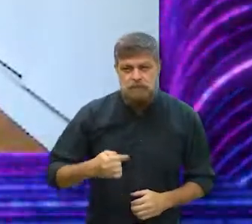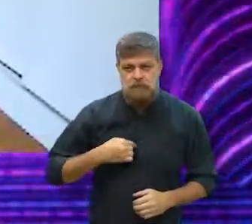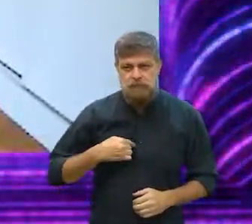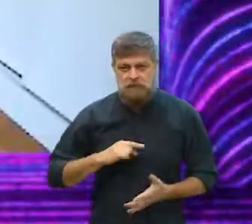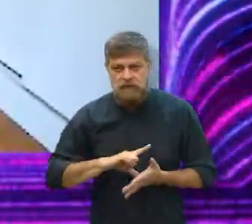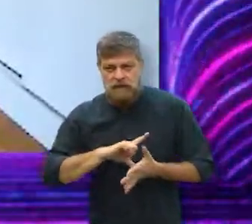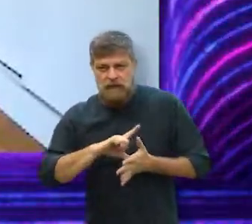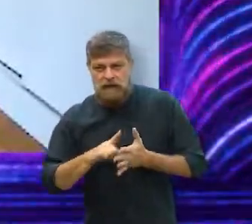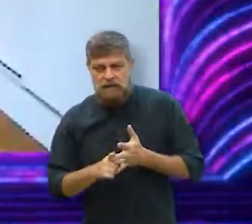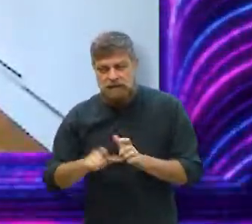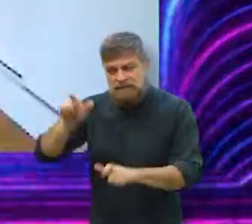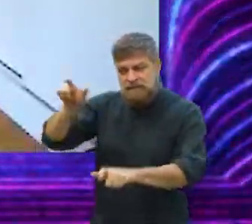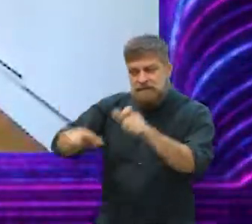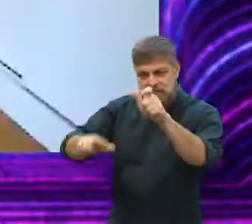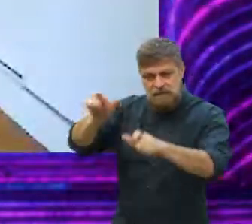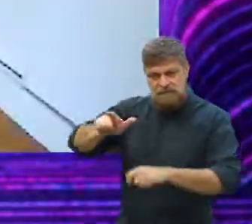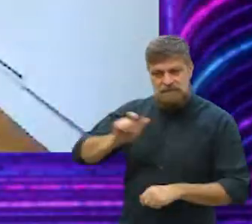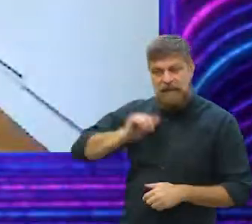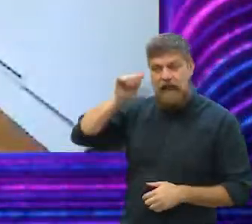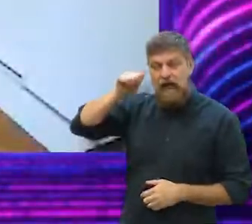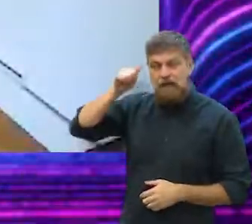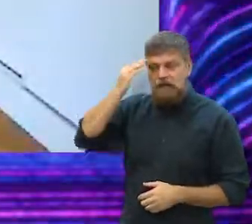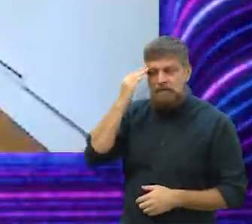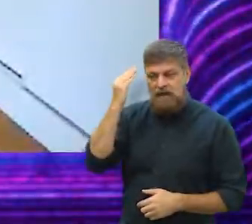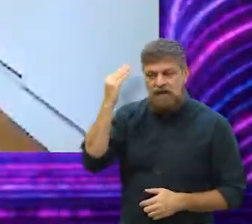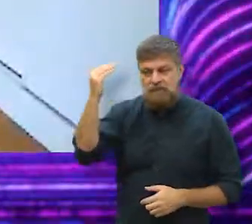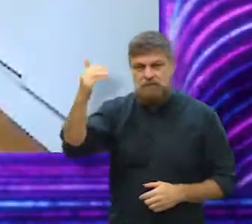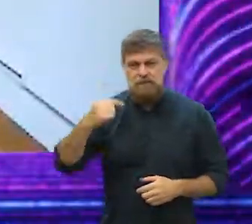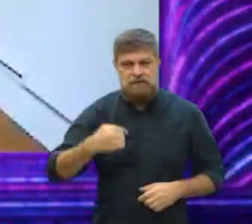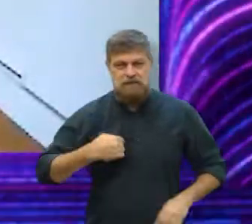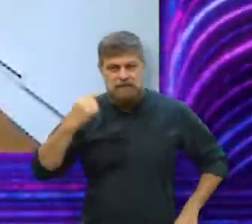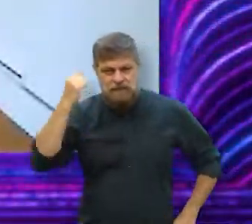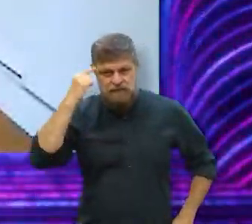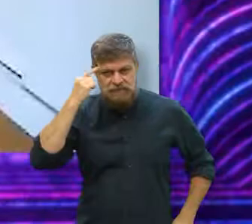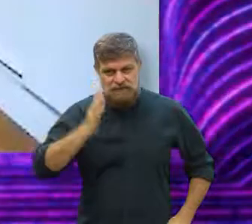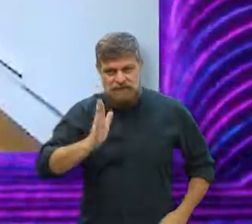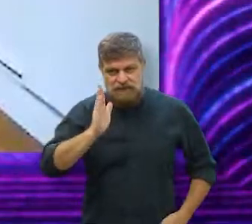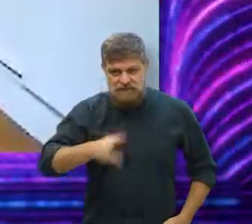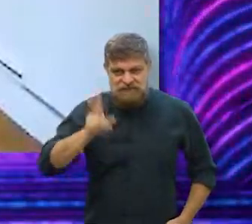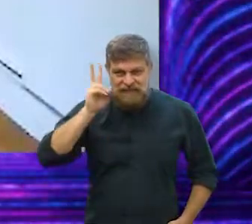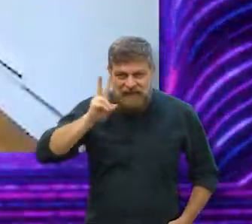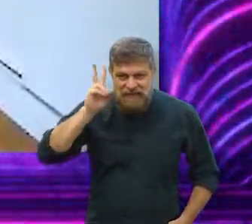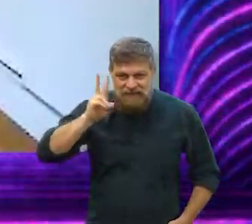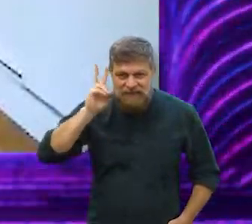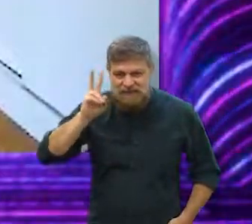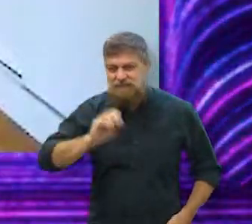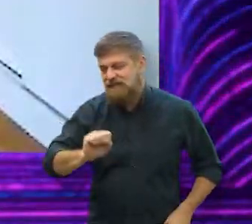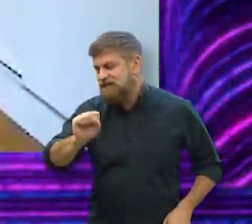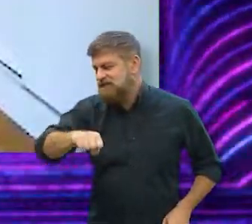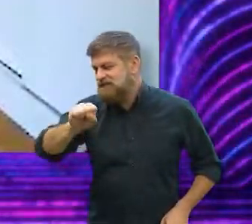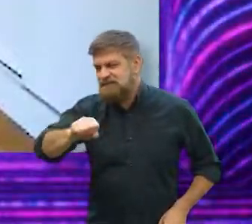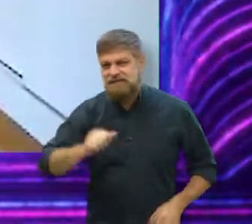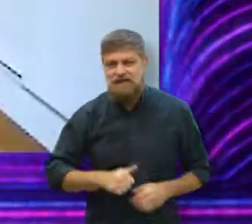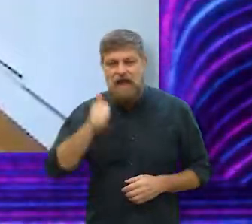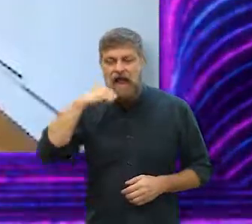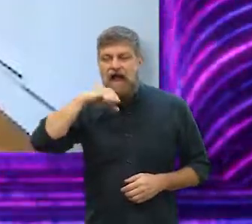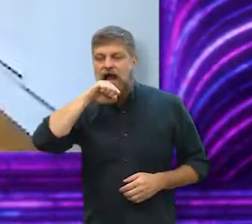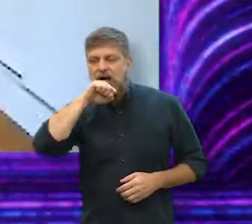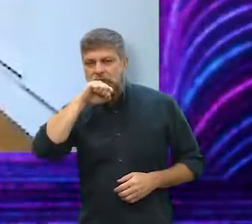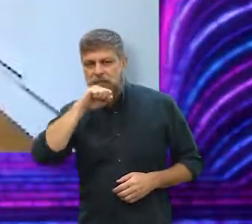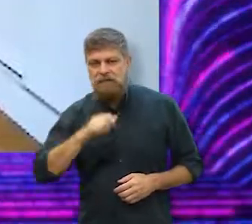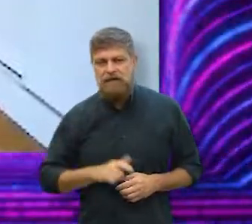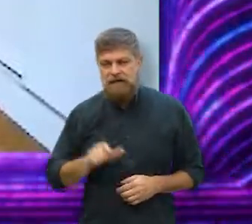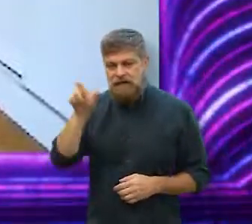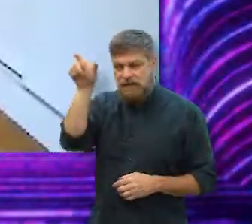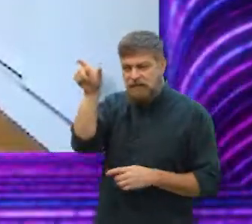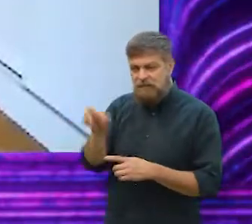e aí a gente recheia o resto do elenco com atores e atrizes mais famosas, eu pensei, eu já tinha pensado, acabei de lembrar que eu tinha pensado assim, a mãe da Lola,